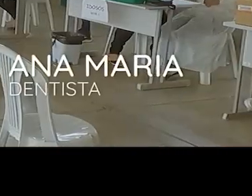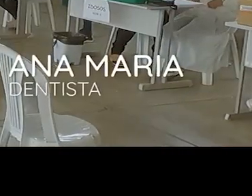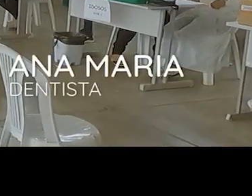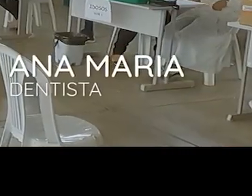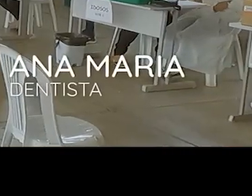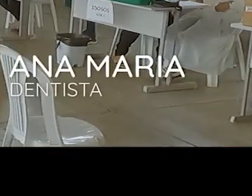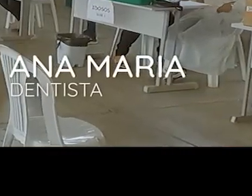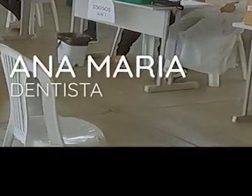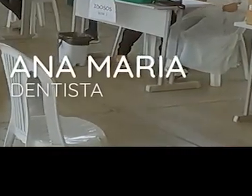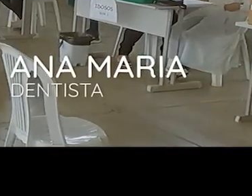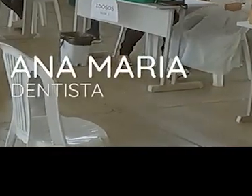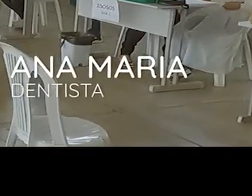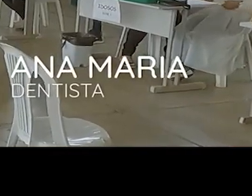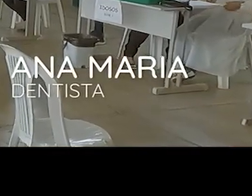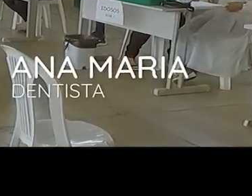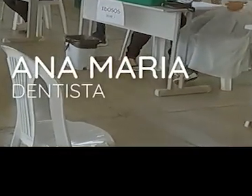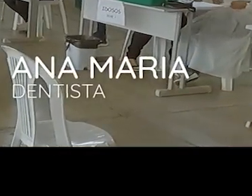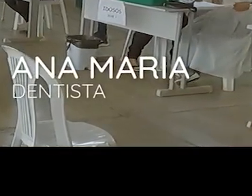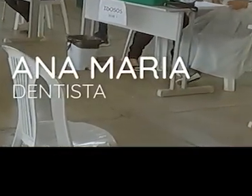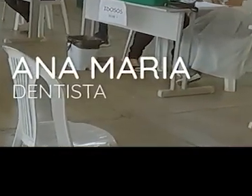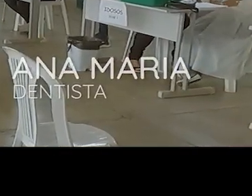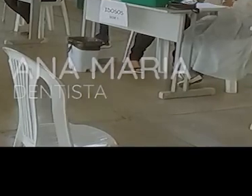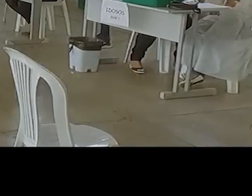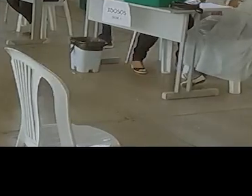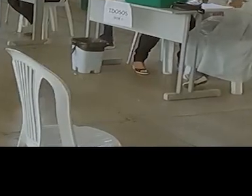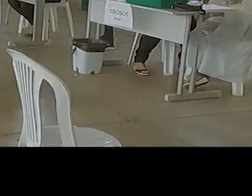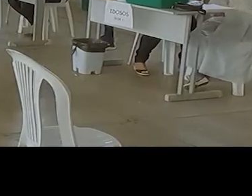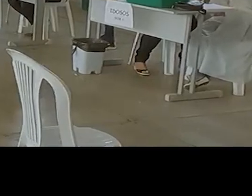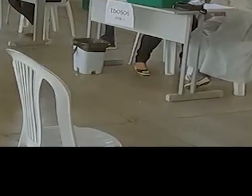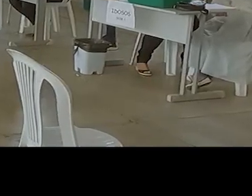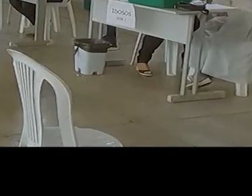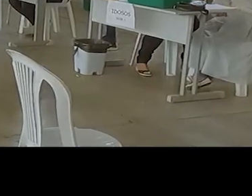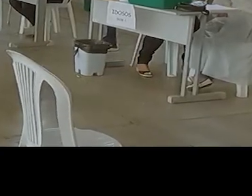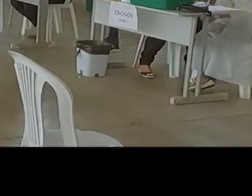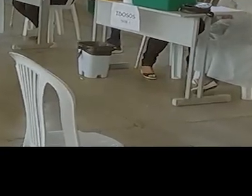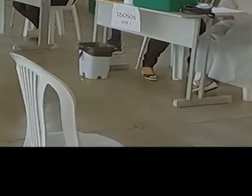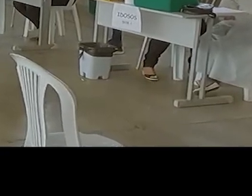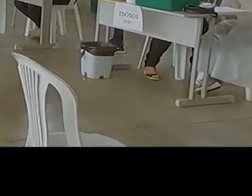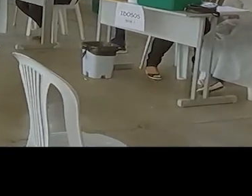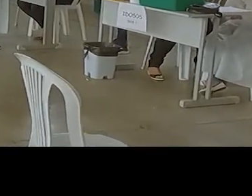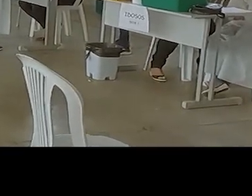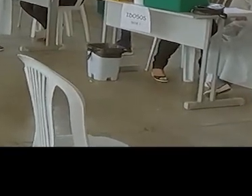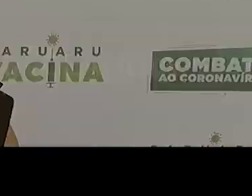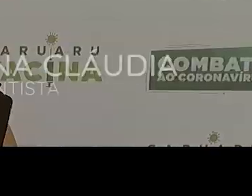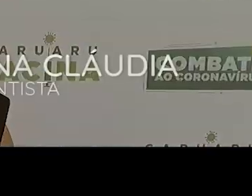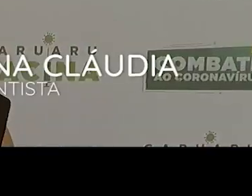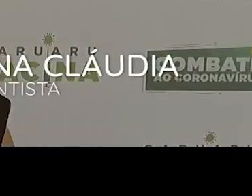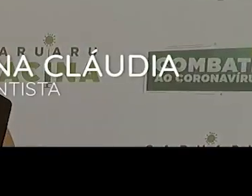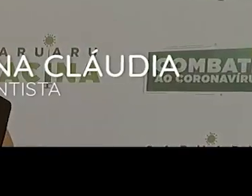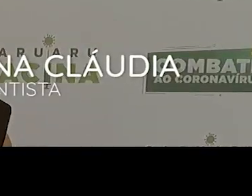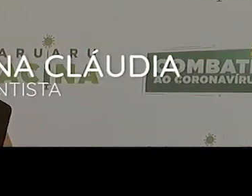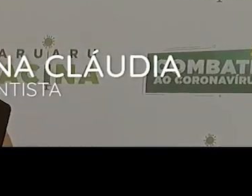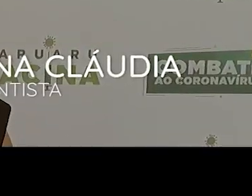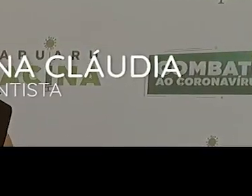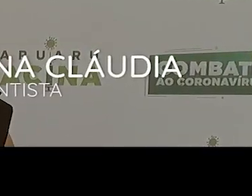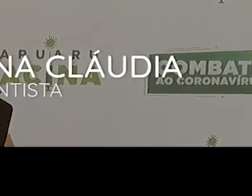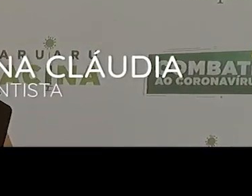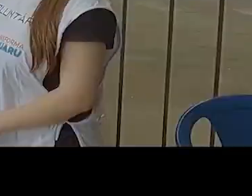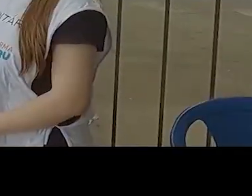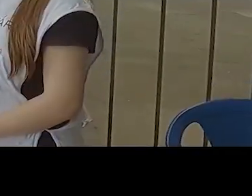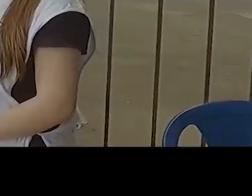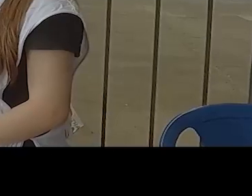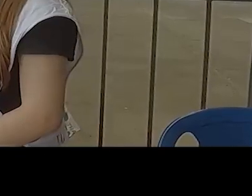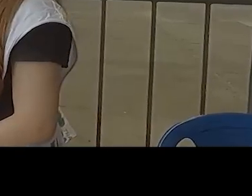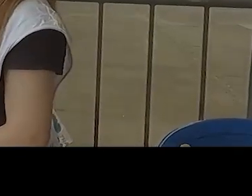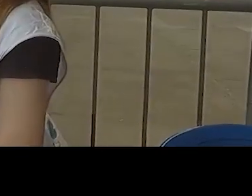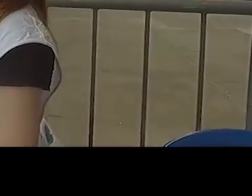dessa pandemia, muitos estão necessitando de algo. E esse algo, muitas vezes, é o próprio alimento. As pessoas estão realmente passando